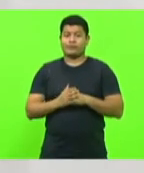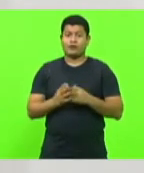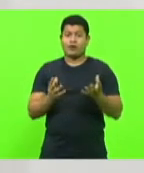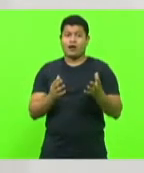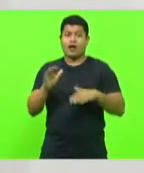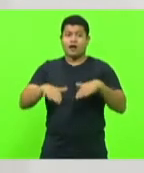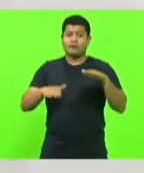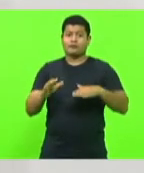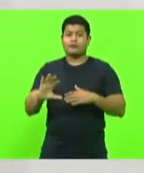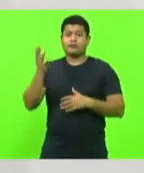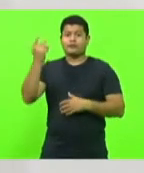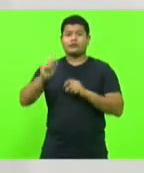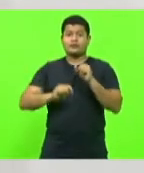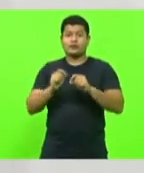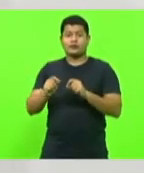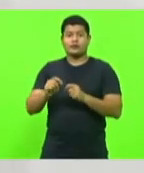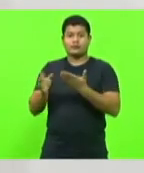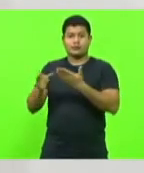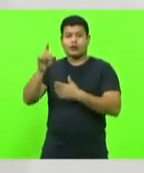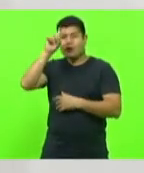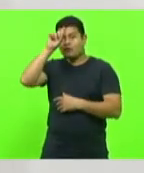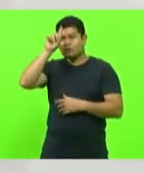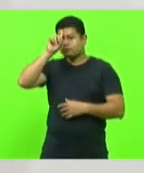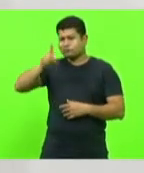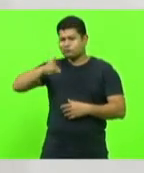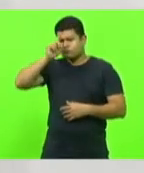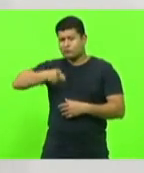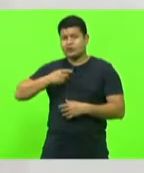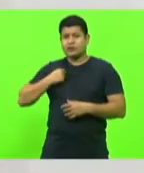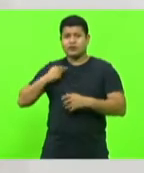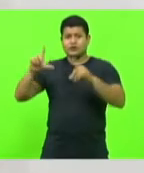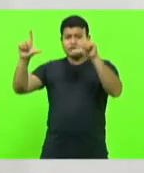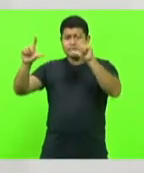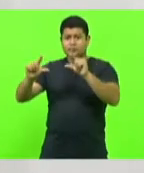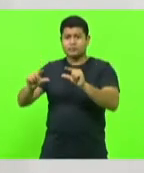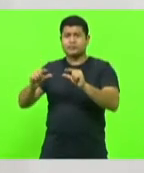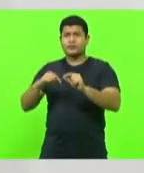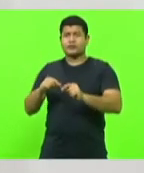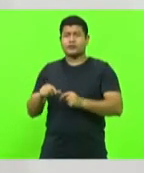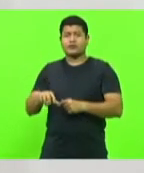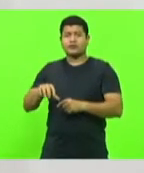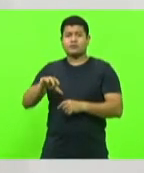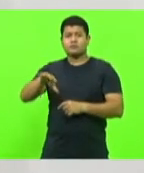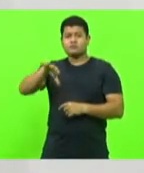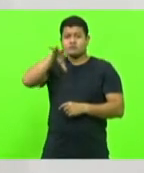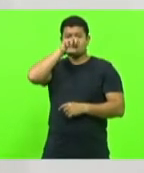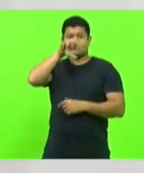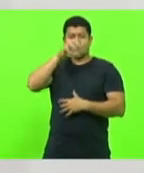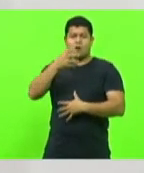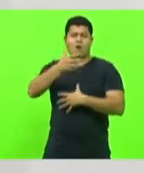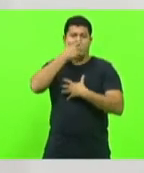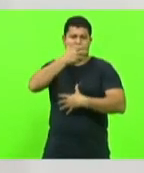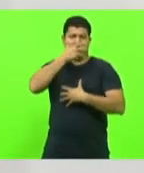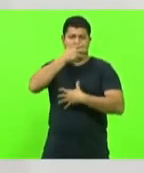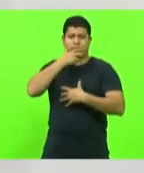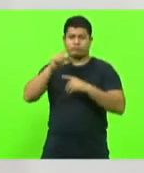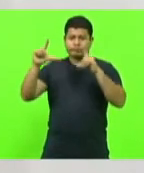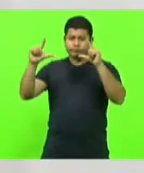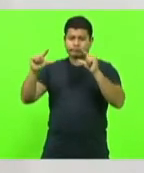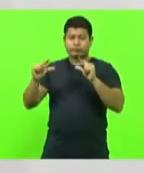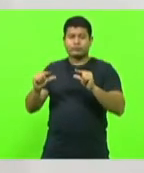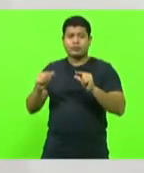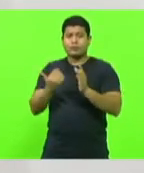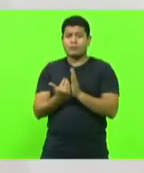era que diminuíssem gradativamente o oxigênio de pacientes com mais de